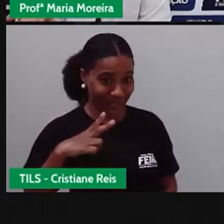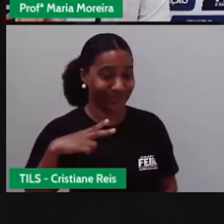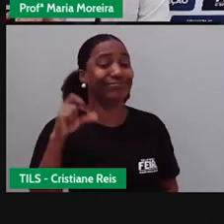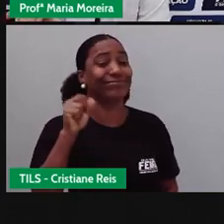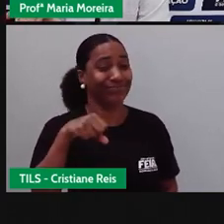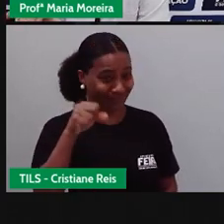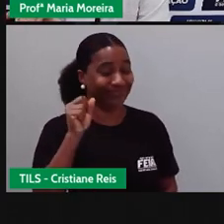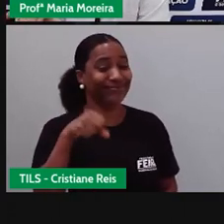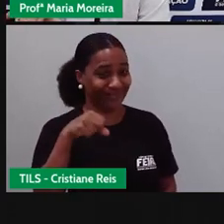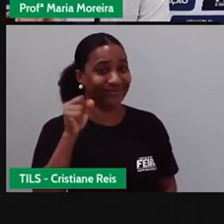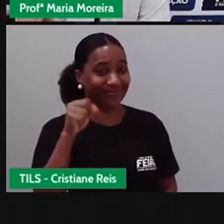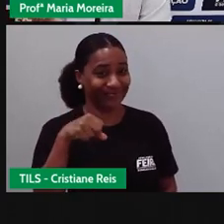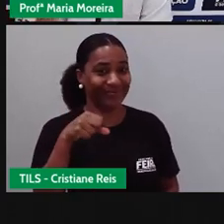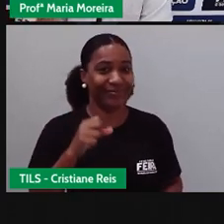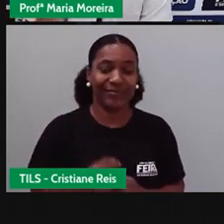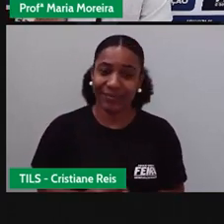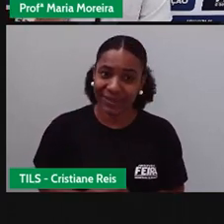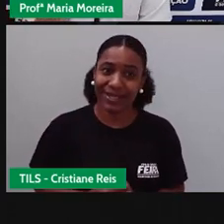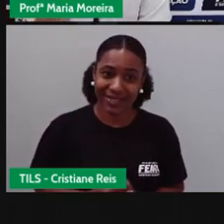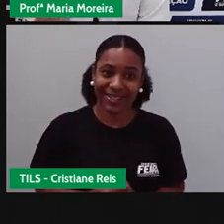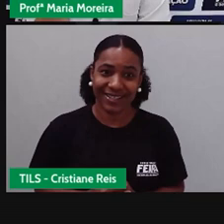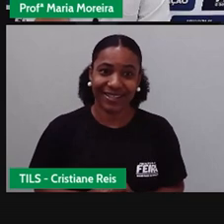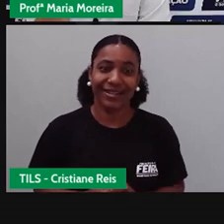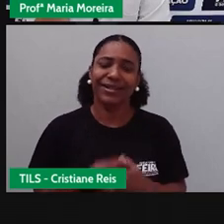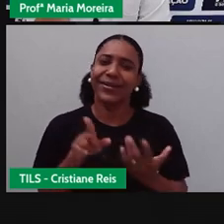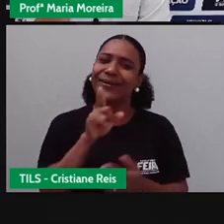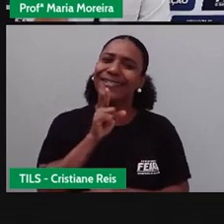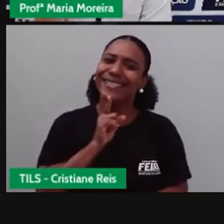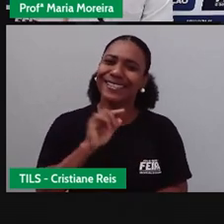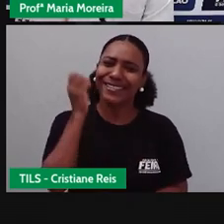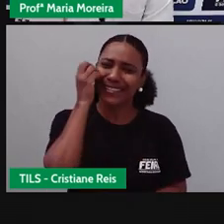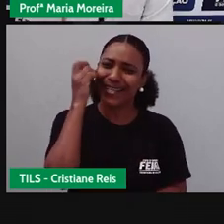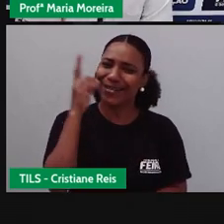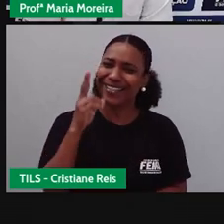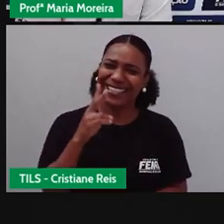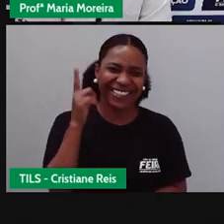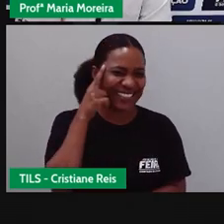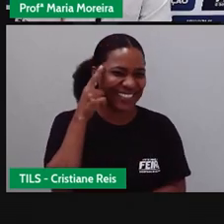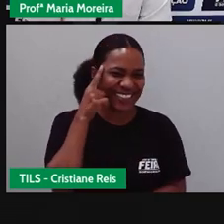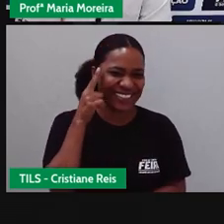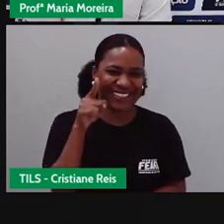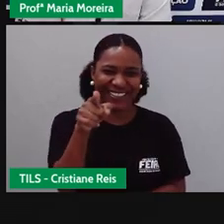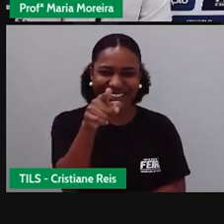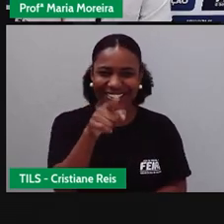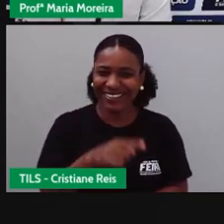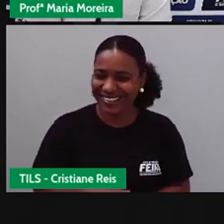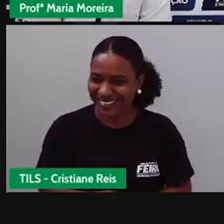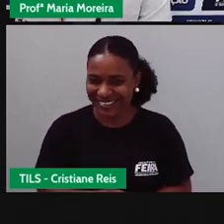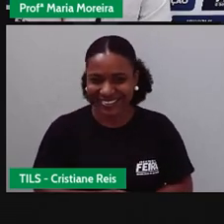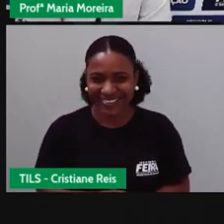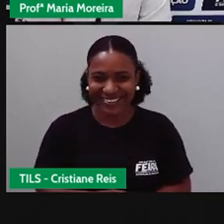Sabia? Rapaz, Cris, é muito sabida, gente. Demais, demais, demais.